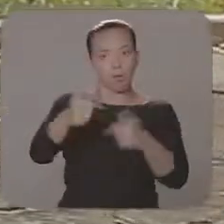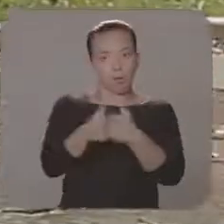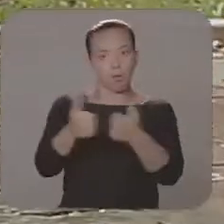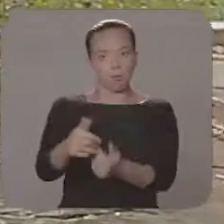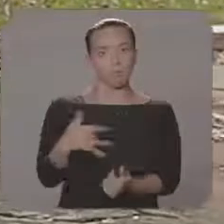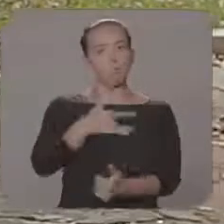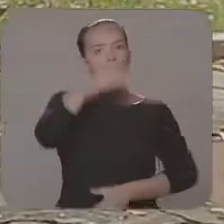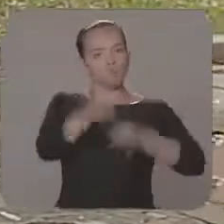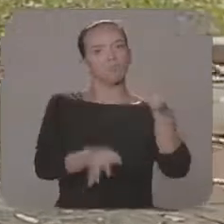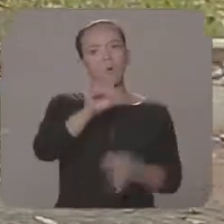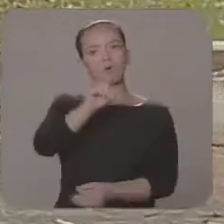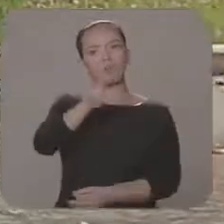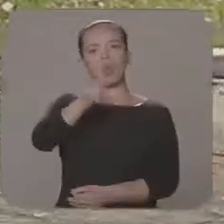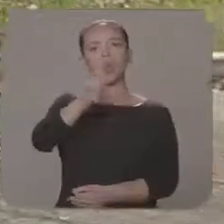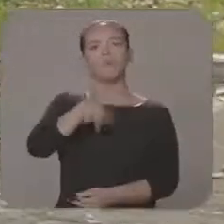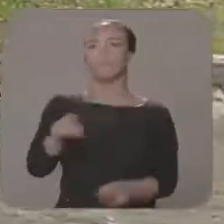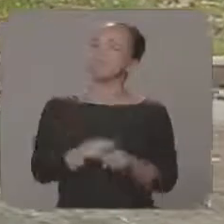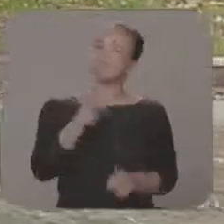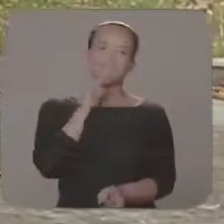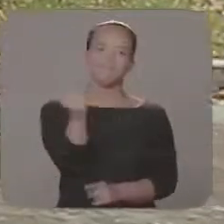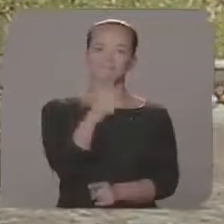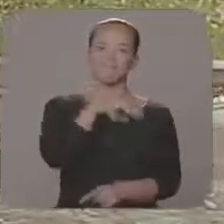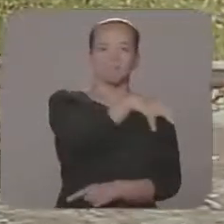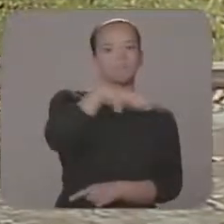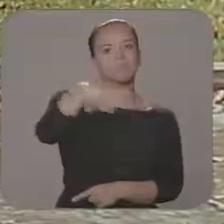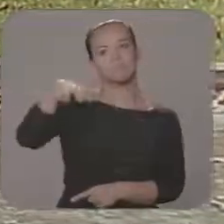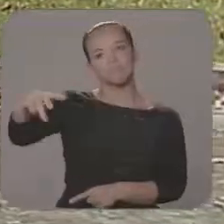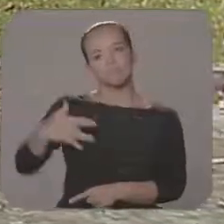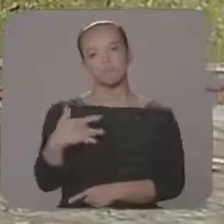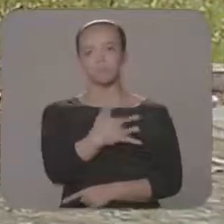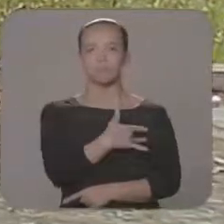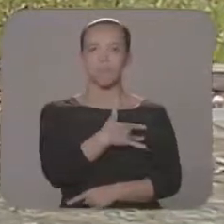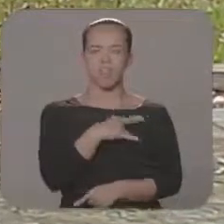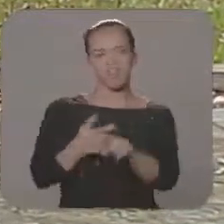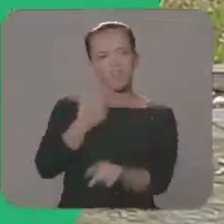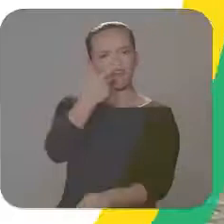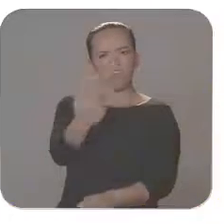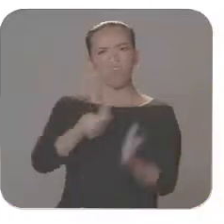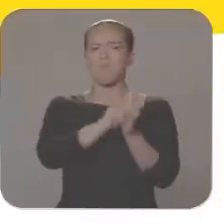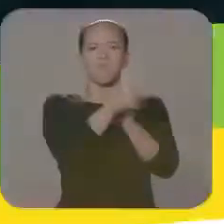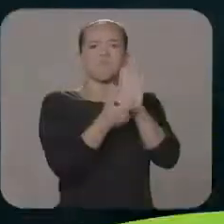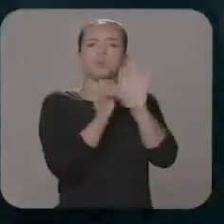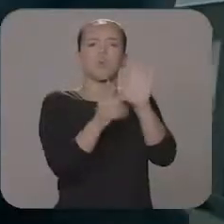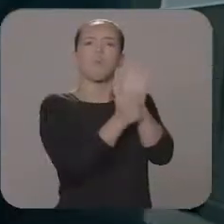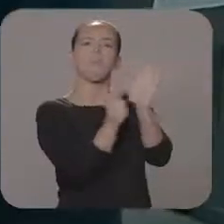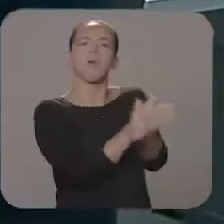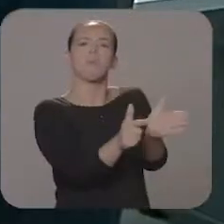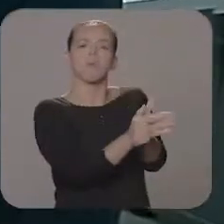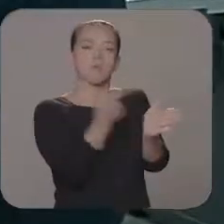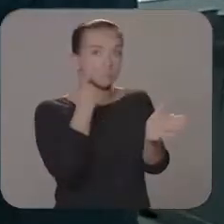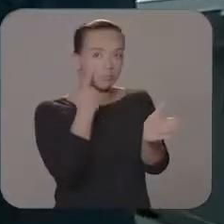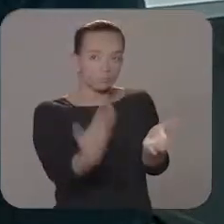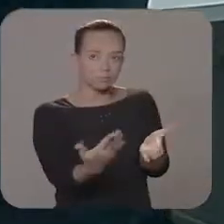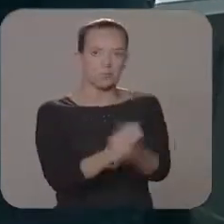Grosso do Sul contam com um delegado. E as delegacias regionais possuem centrais de inteligência, como aqui, em Aquidauana. Aqui em Ponta